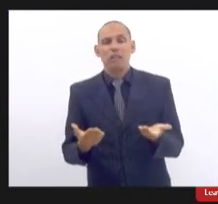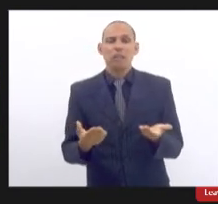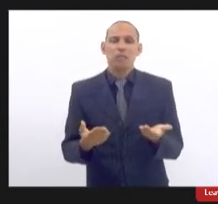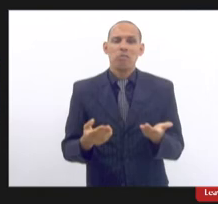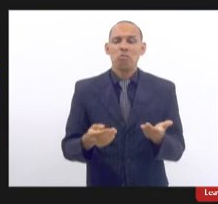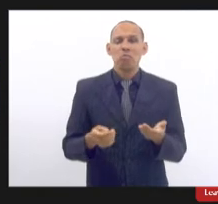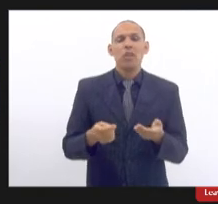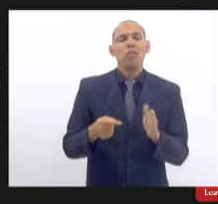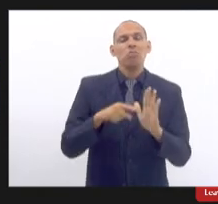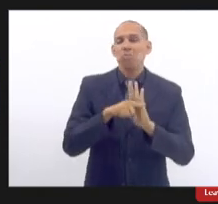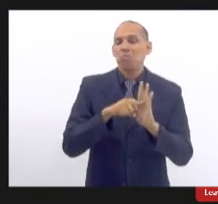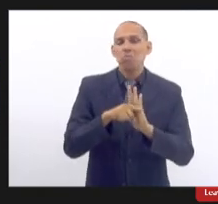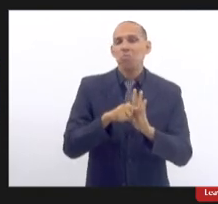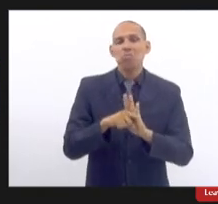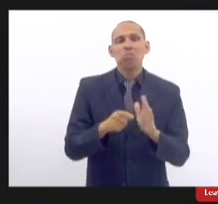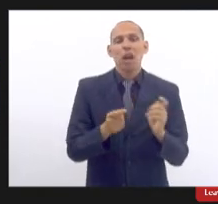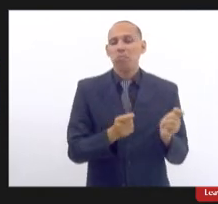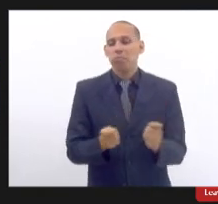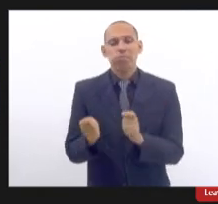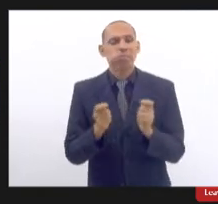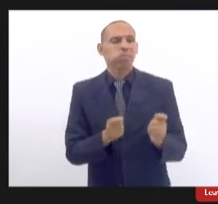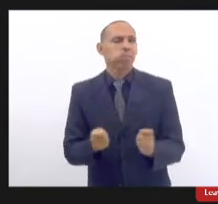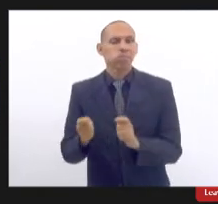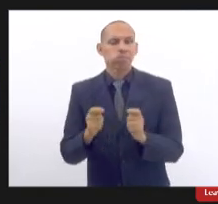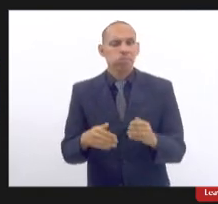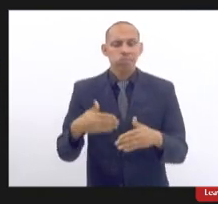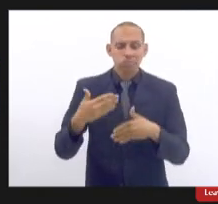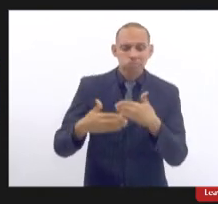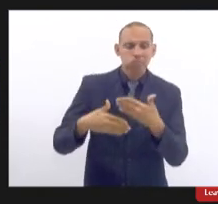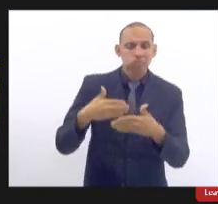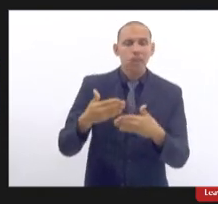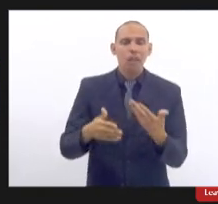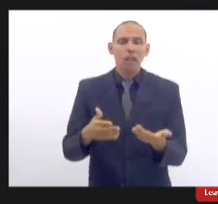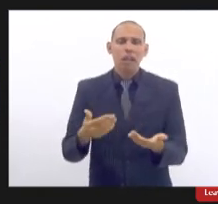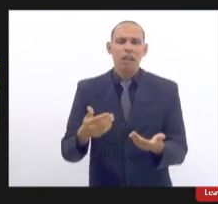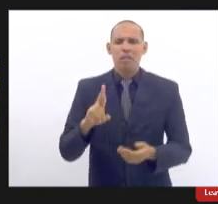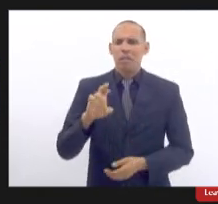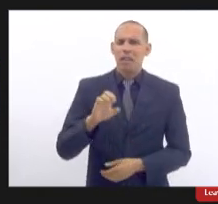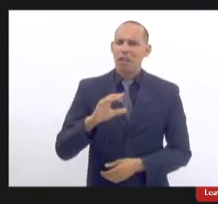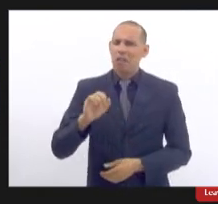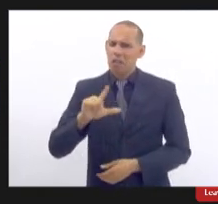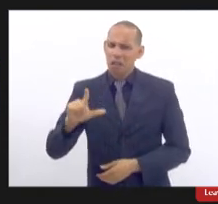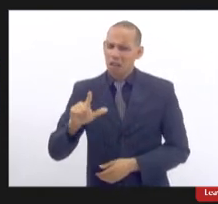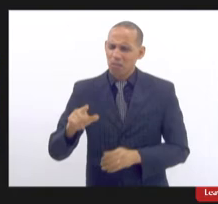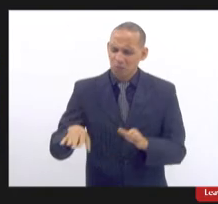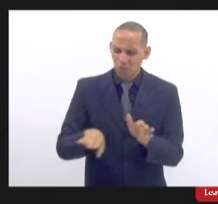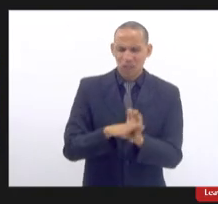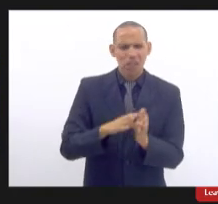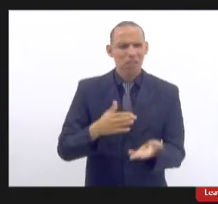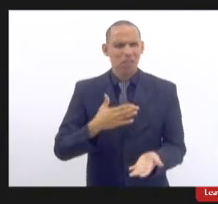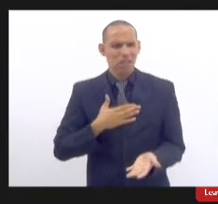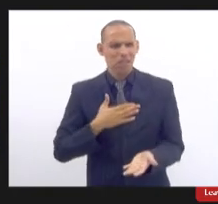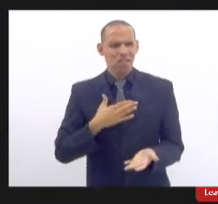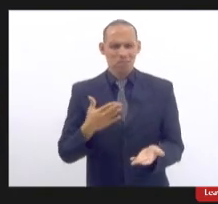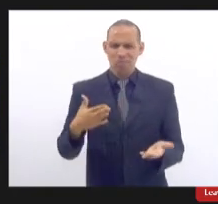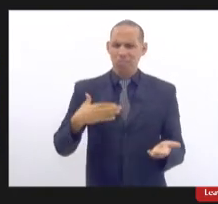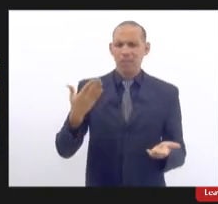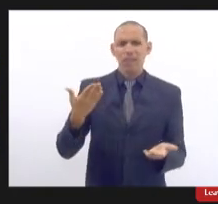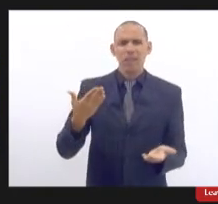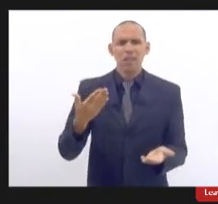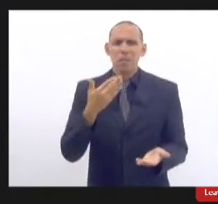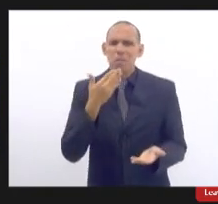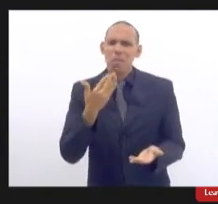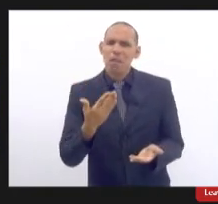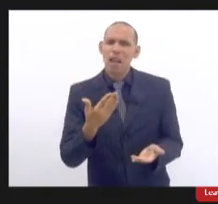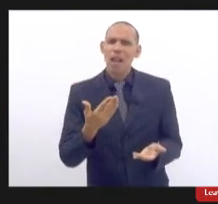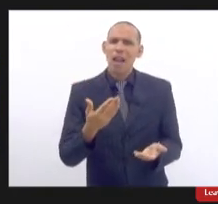periódicos se havia um recall para mim eu já passei por um recall de carro então eles pediram para trocar todas as fechaduras